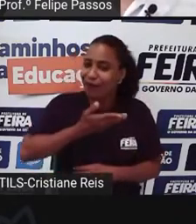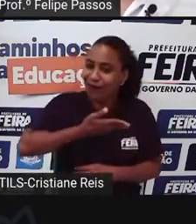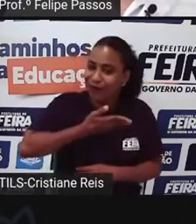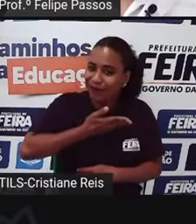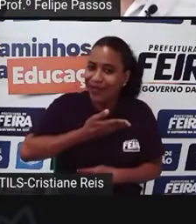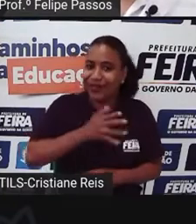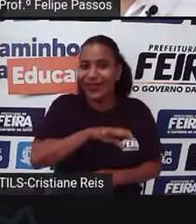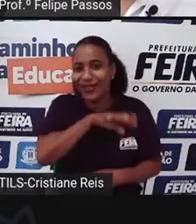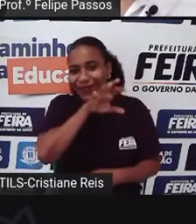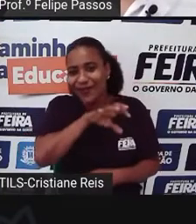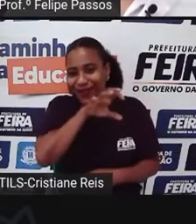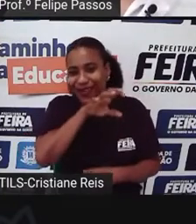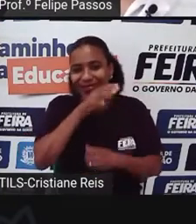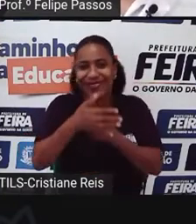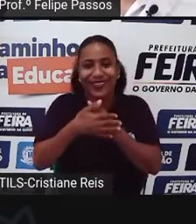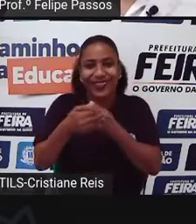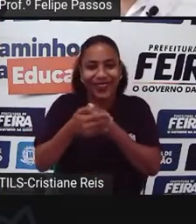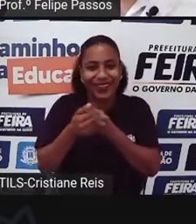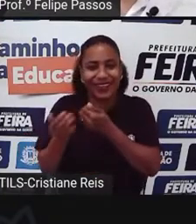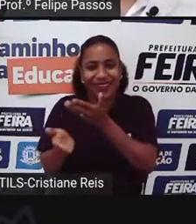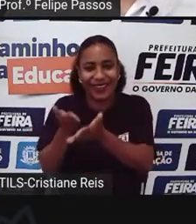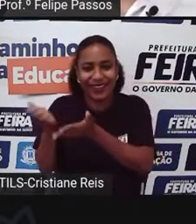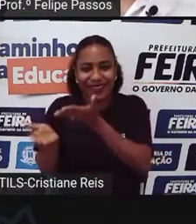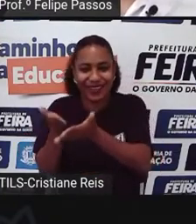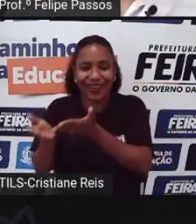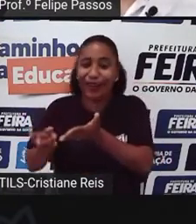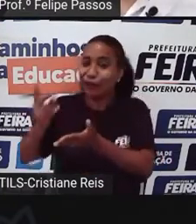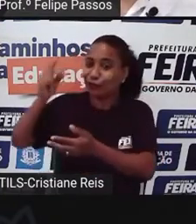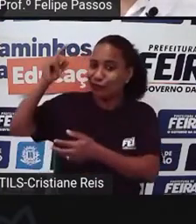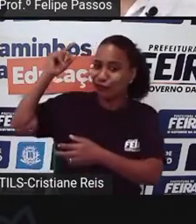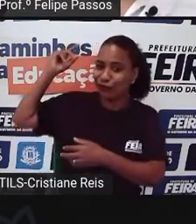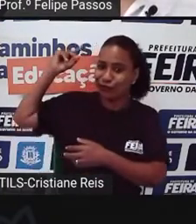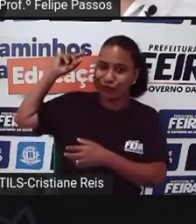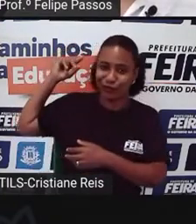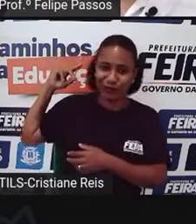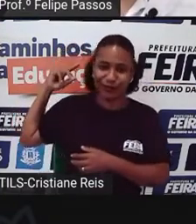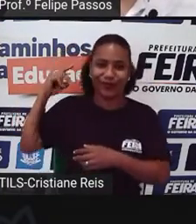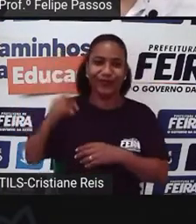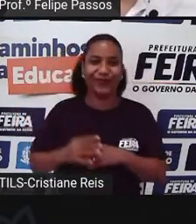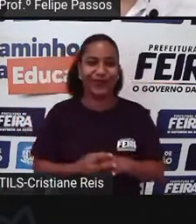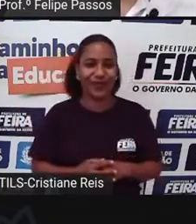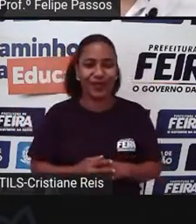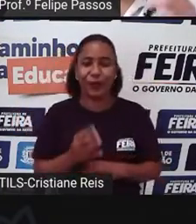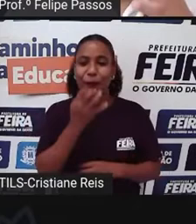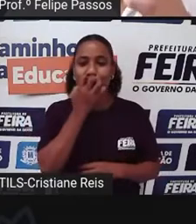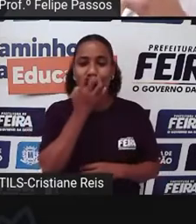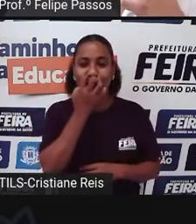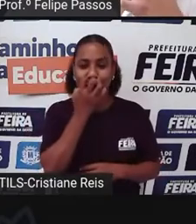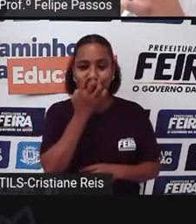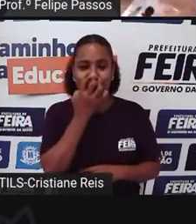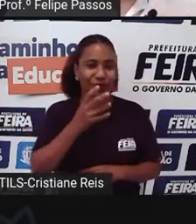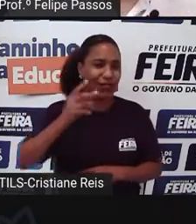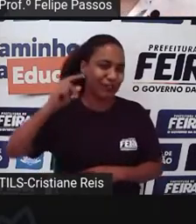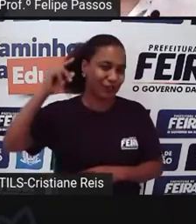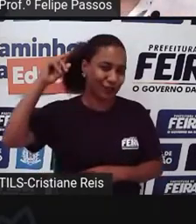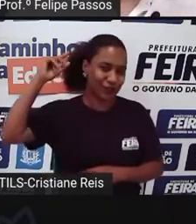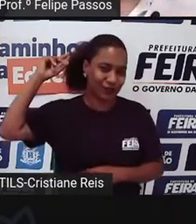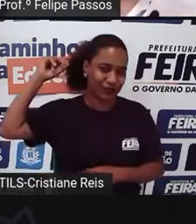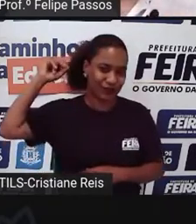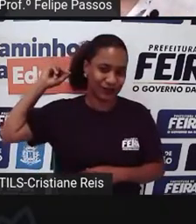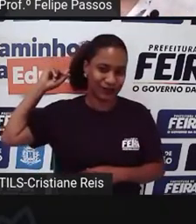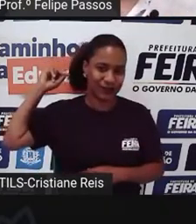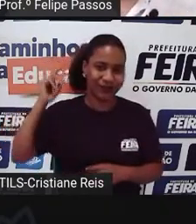Que a gente tem essa relação Como você falou Muito antiga Relação que as pessoas Têm com cachorros Por exemplo É muito antiga